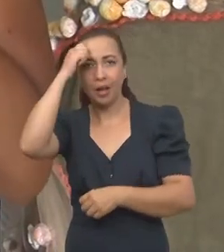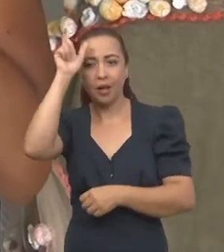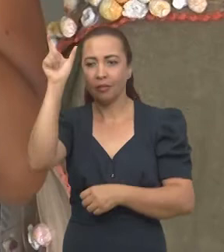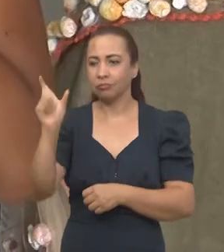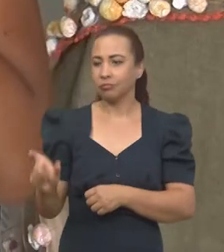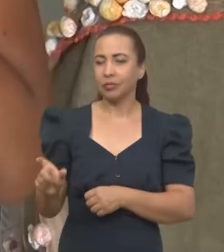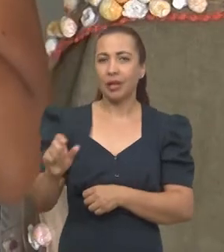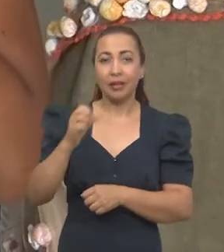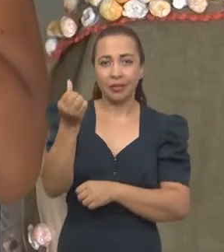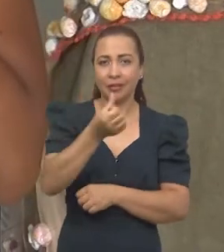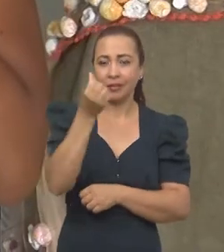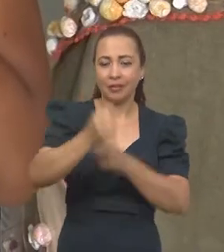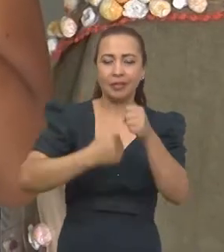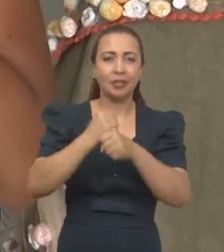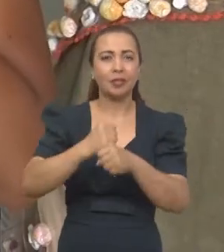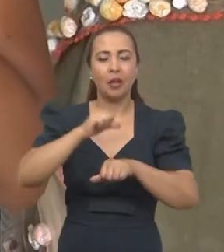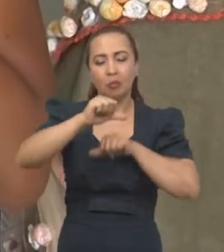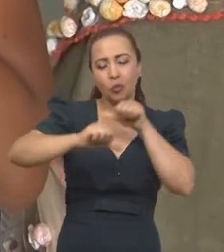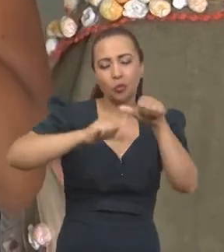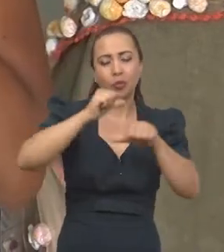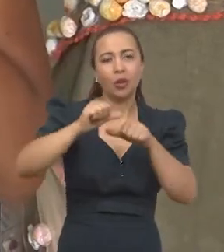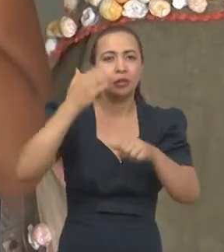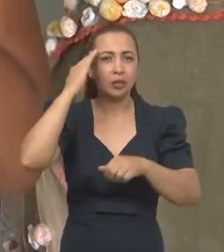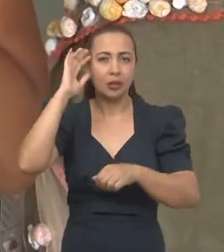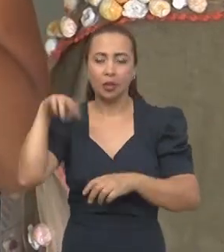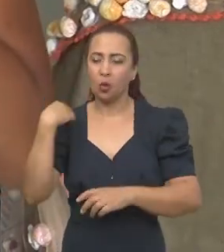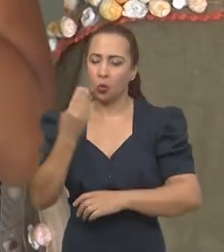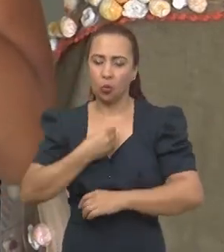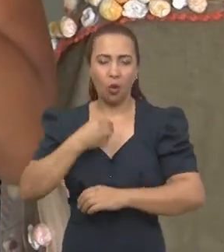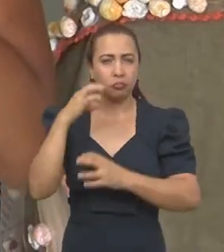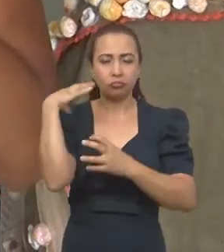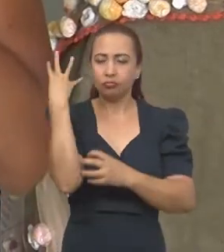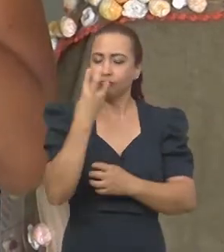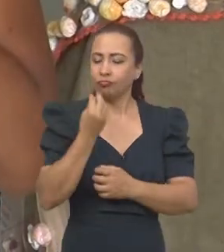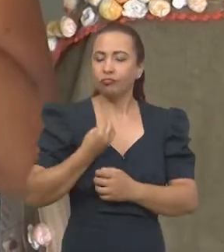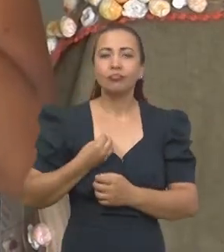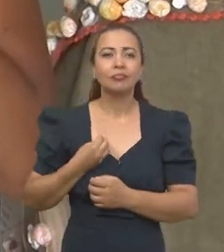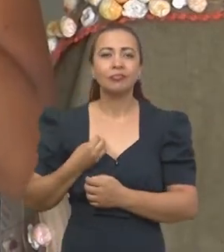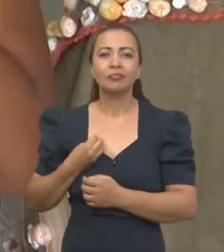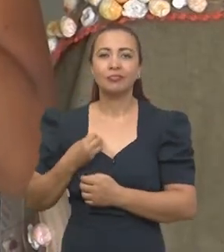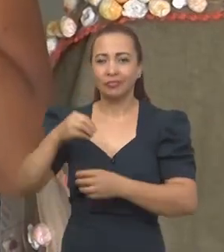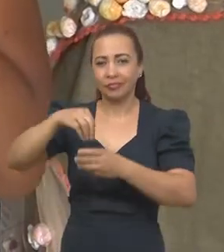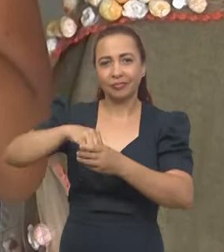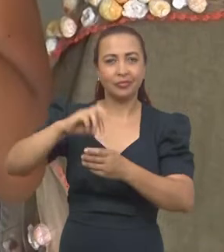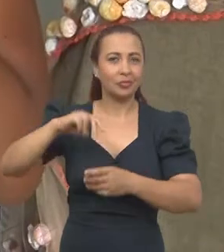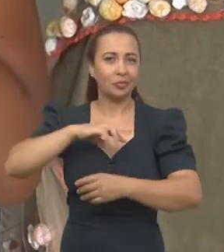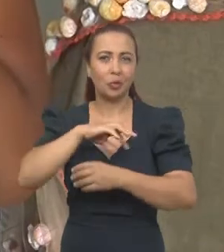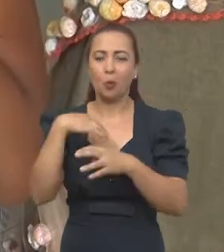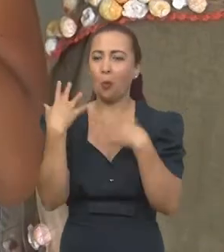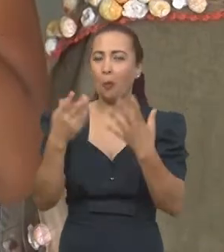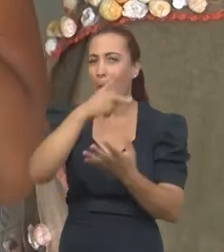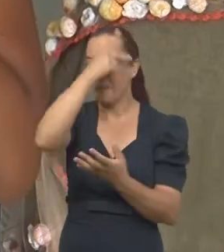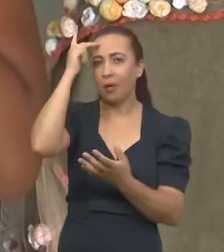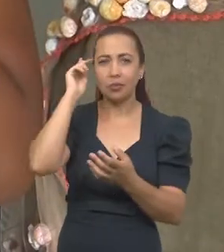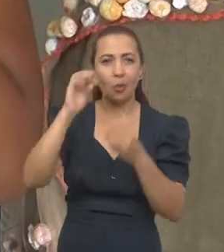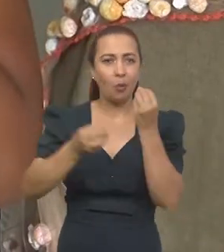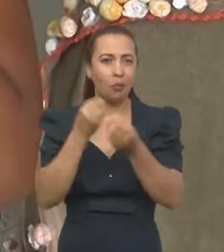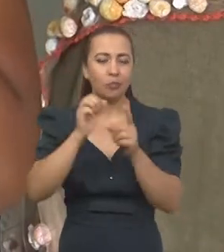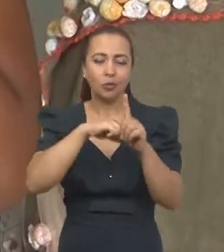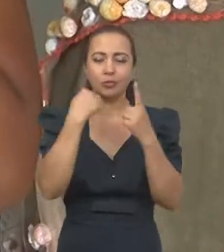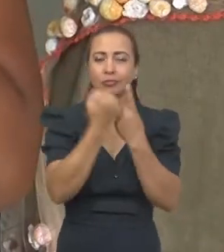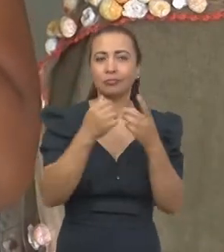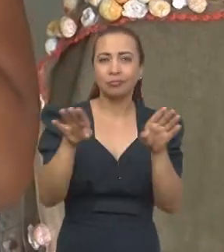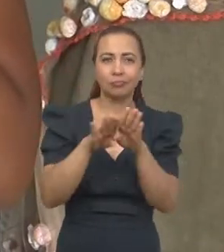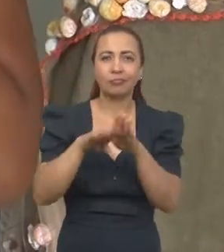a gente vem se modificando, entendendo cada vez mais a nossa essência, né, na moda, enquanto pessoa, enquanto sociedade